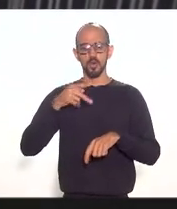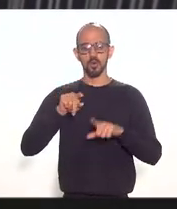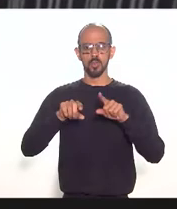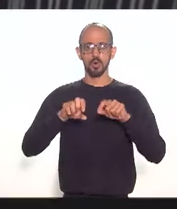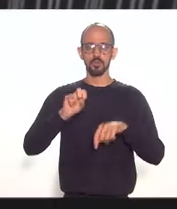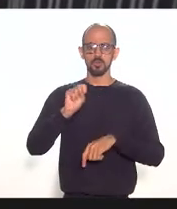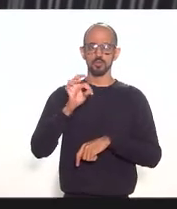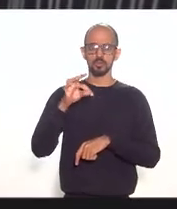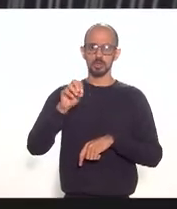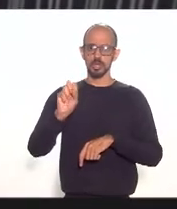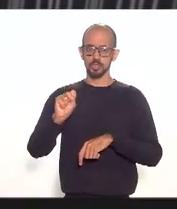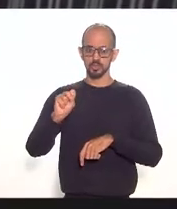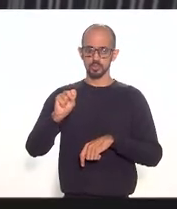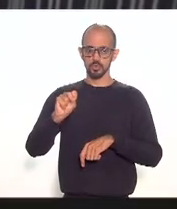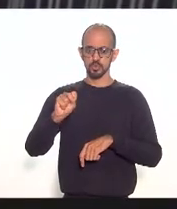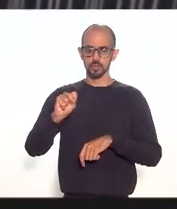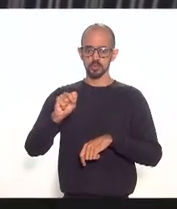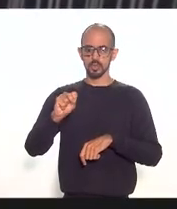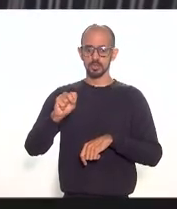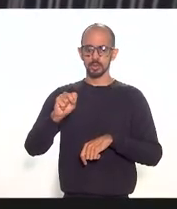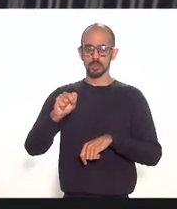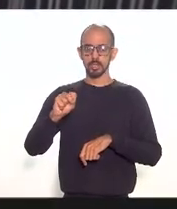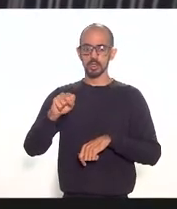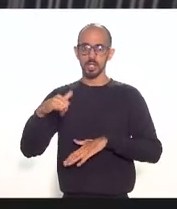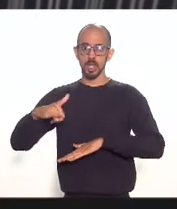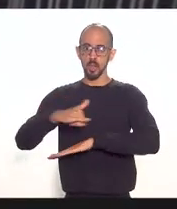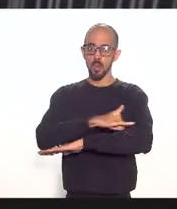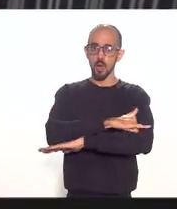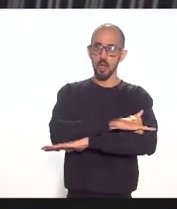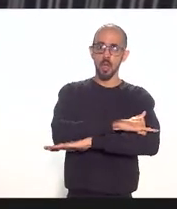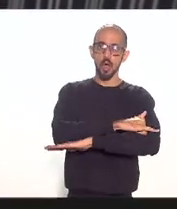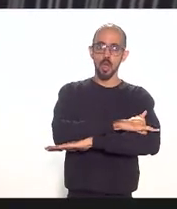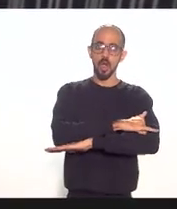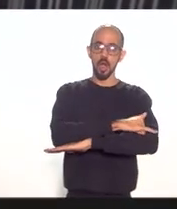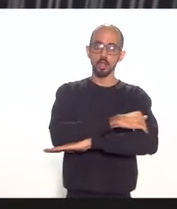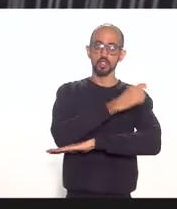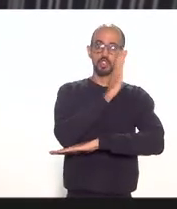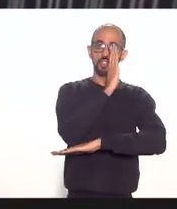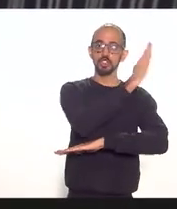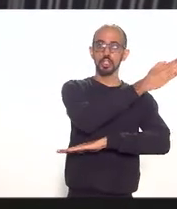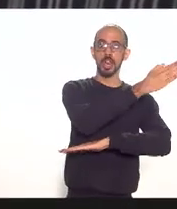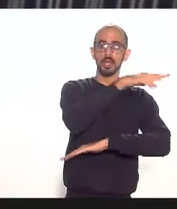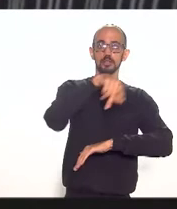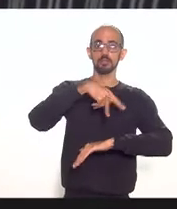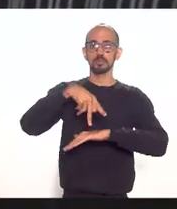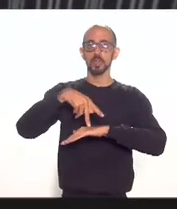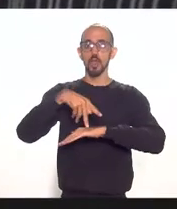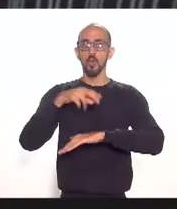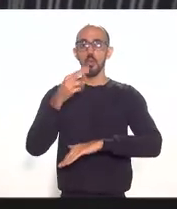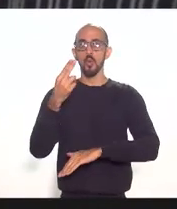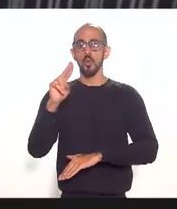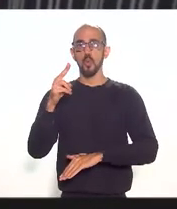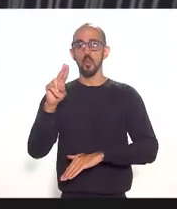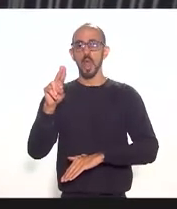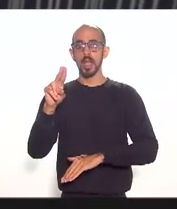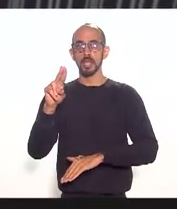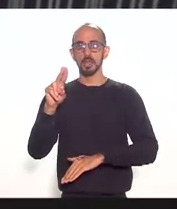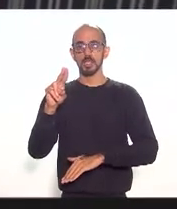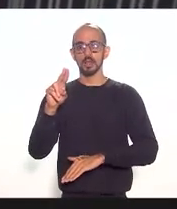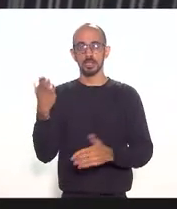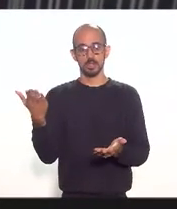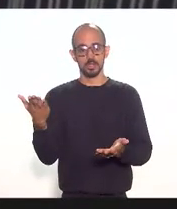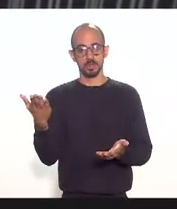ter voos internacionais para o Uruguai para o Montevidéu ora francamente o ano passado antes da pandemia